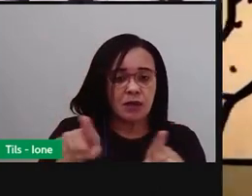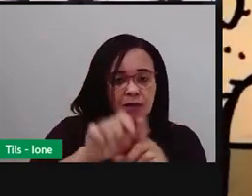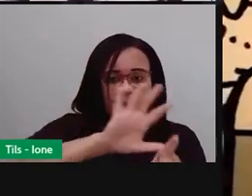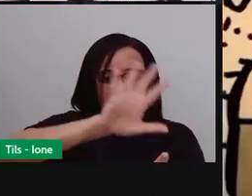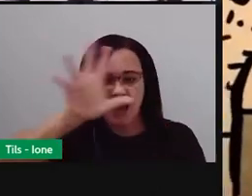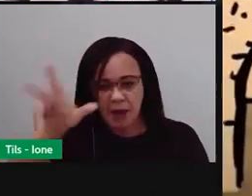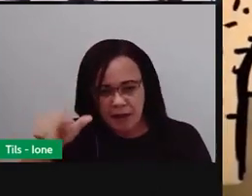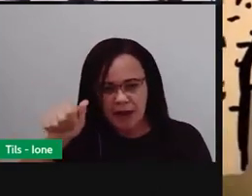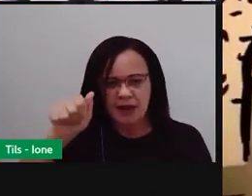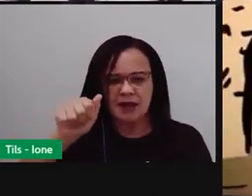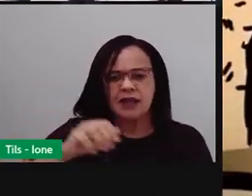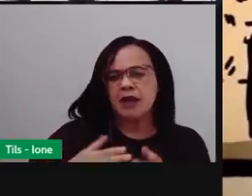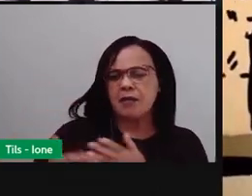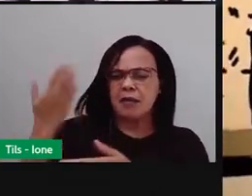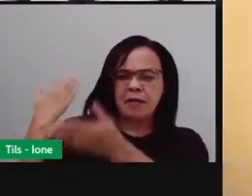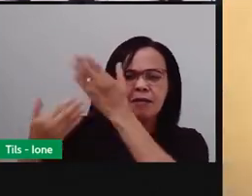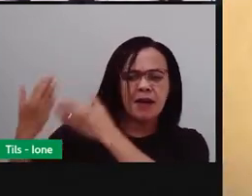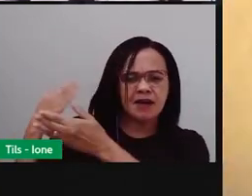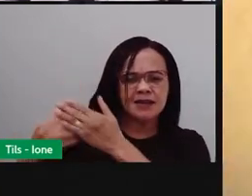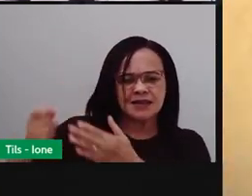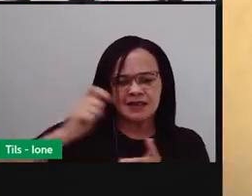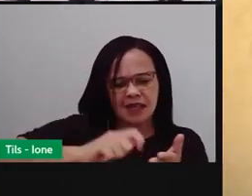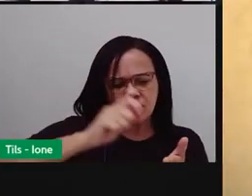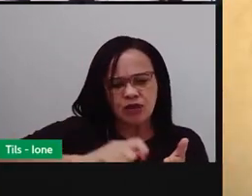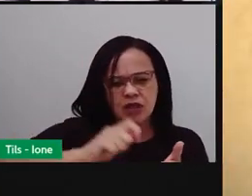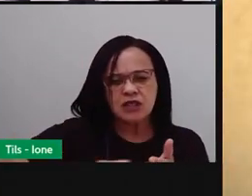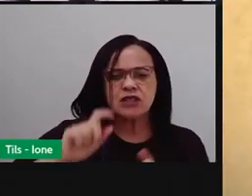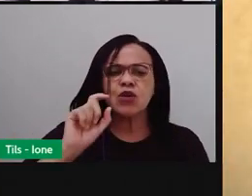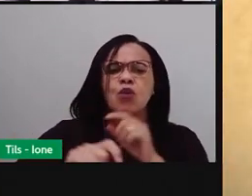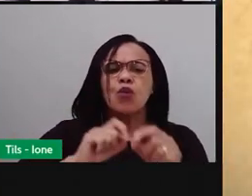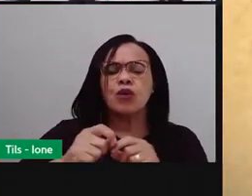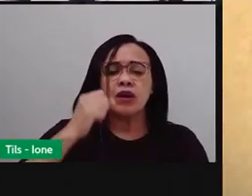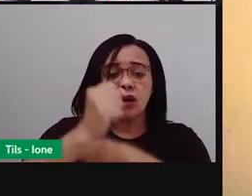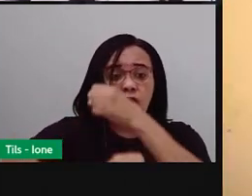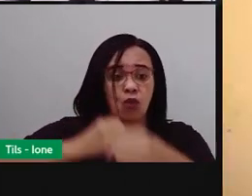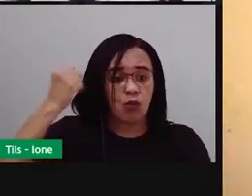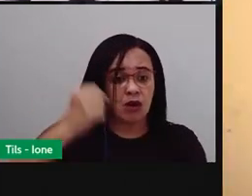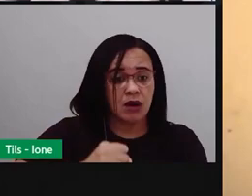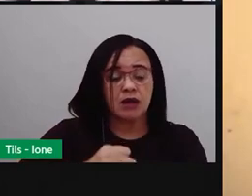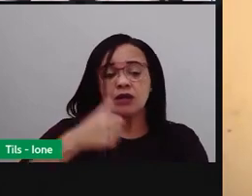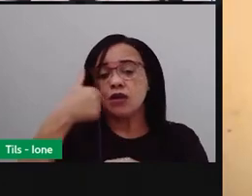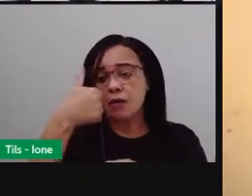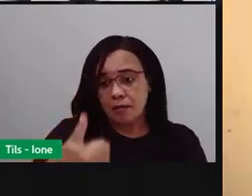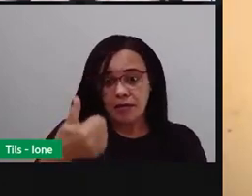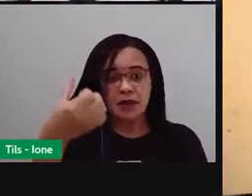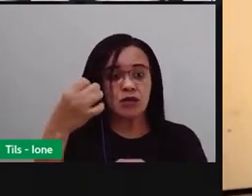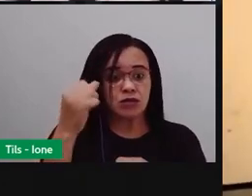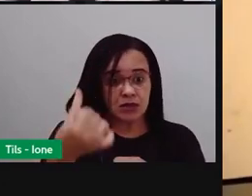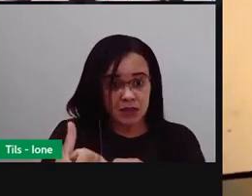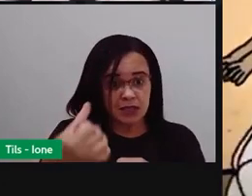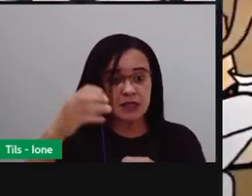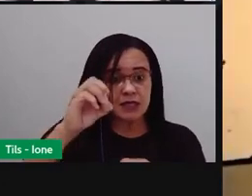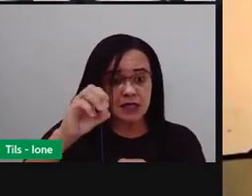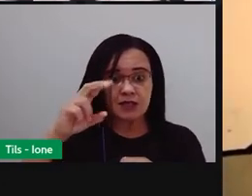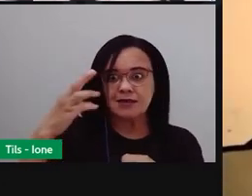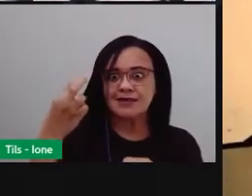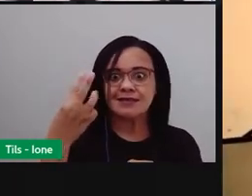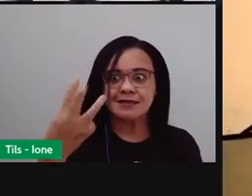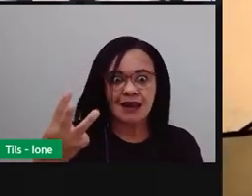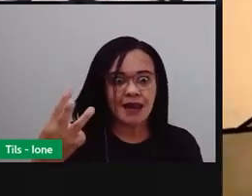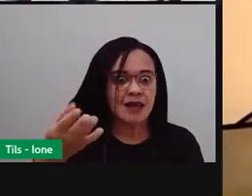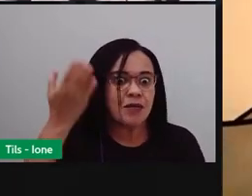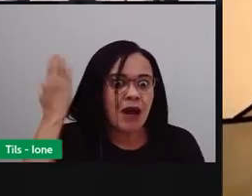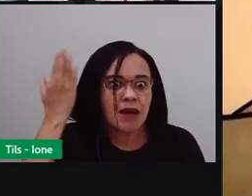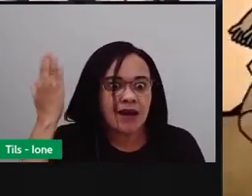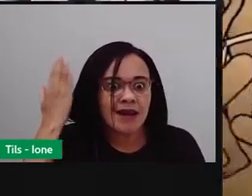primeiros registros de festa junina no Brasil são de 1603. Isso mesmo. As pessoas pulam fogueira